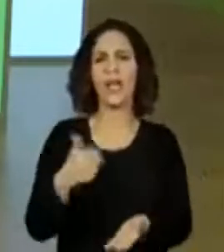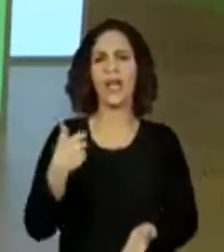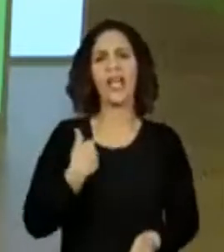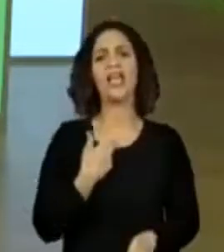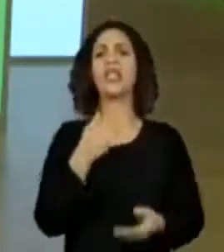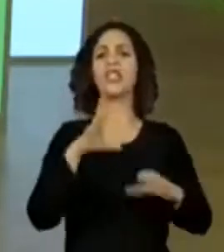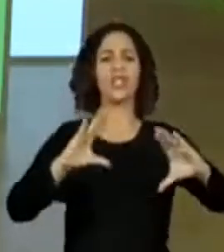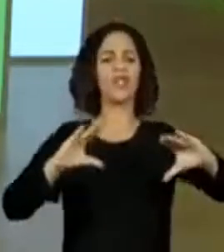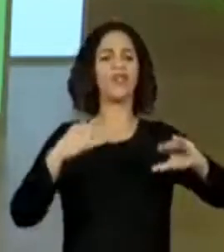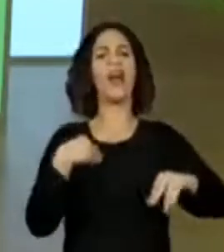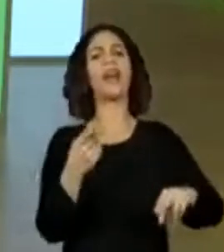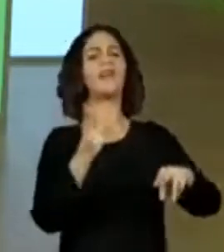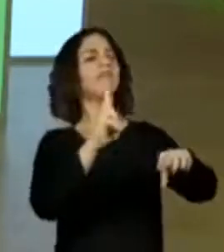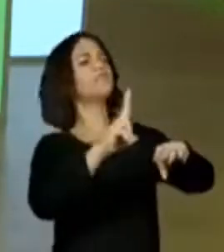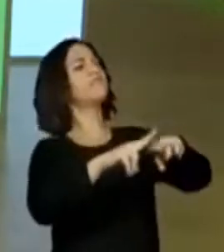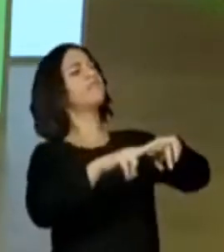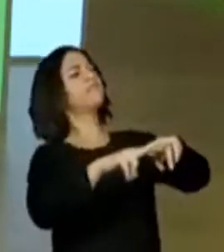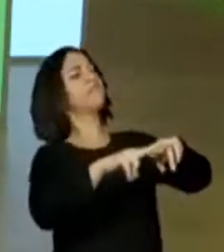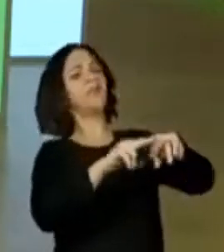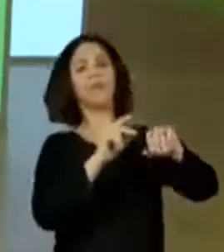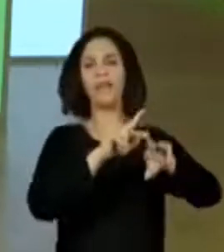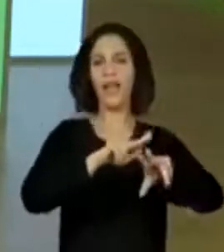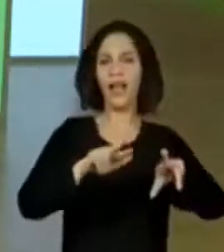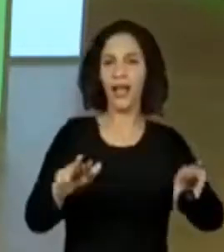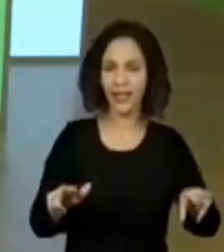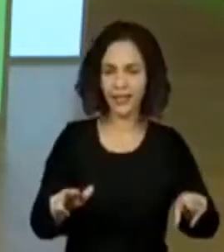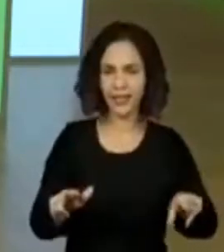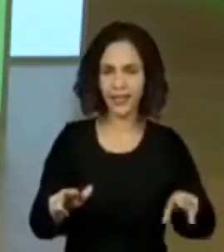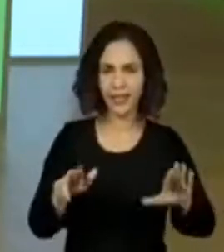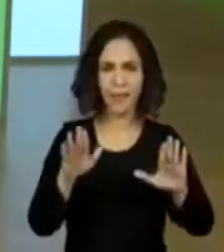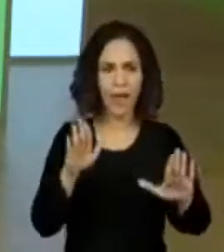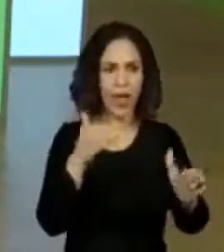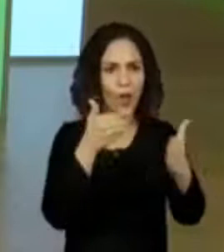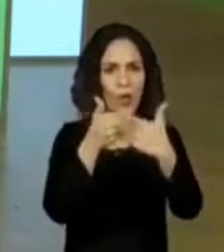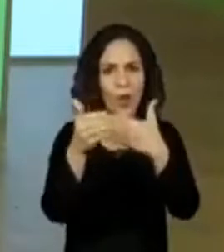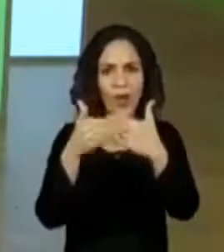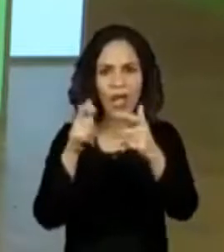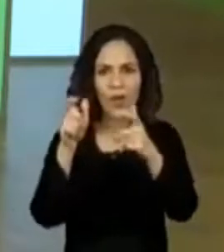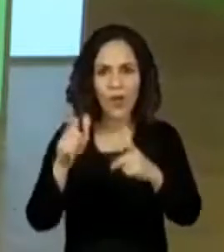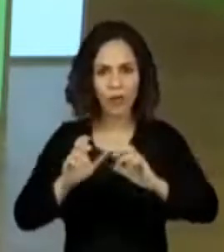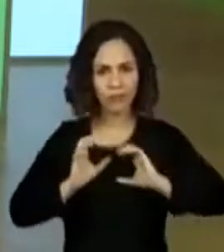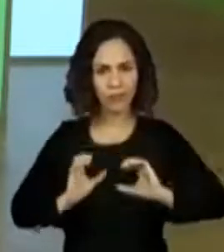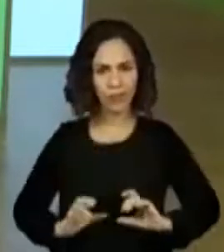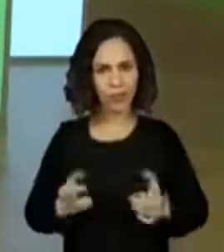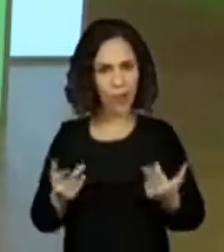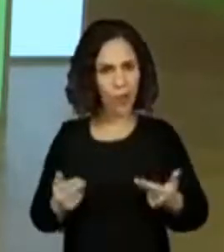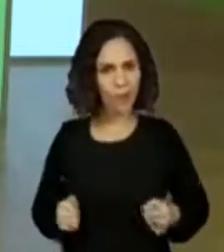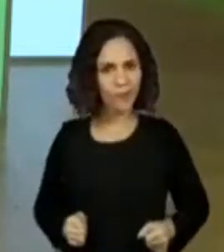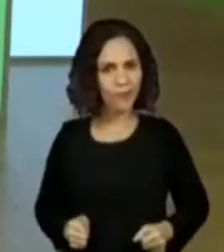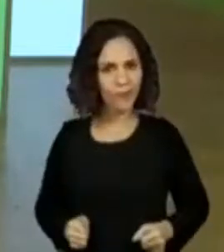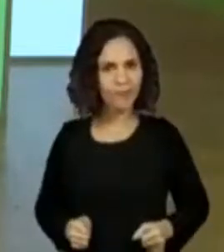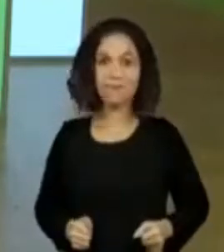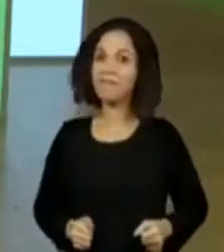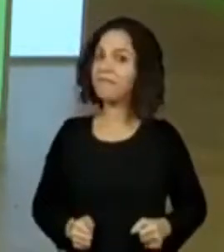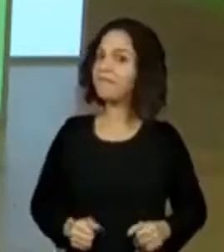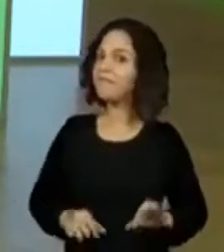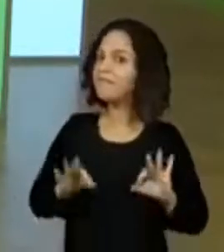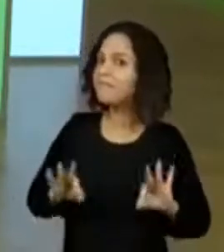faz um monte de coisa. Mas é assim em qualquer lugar? Tem certeza?